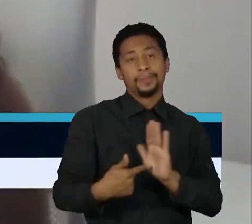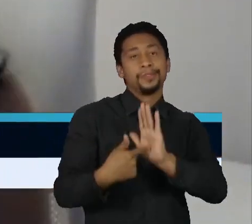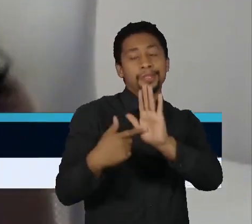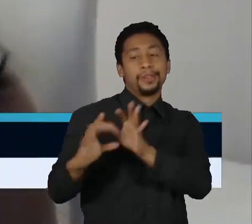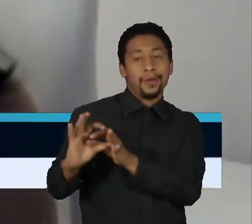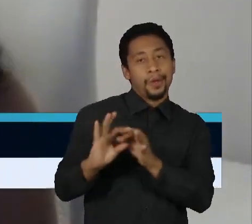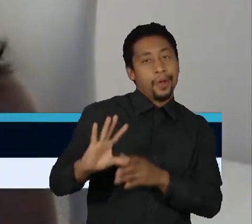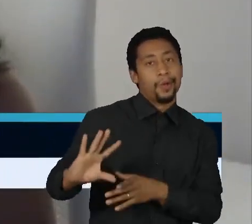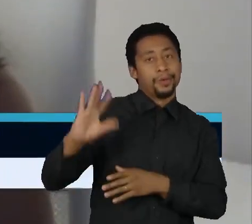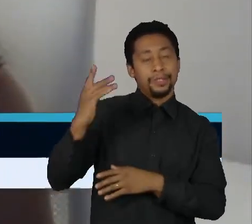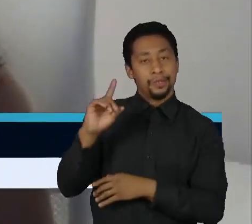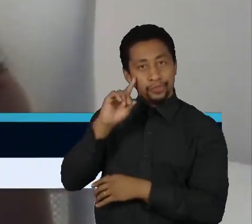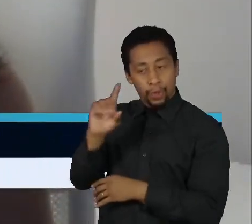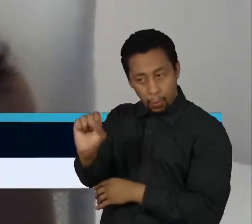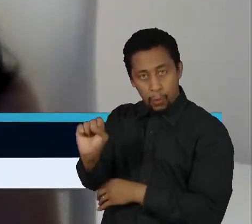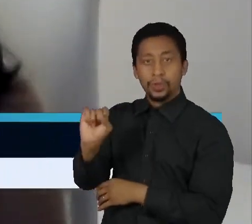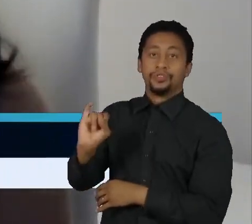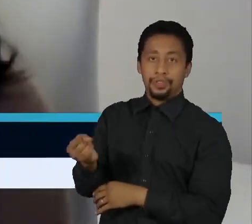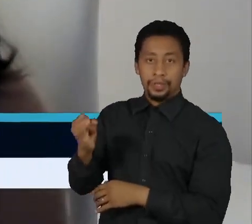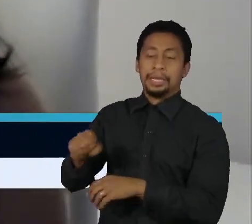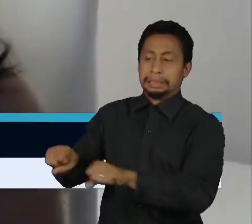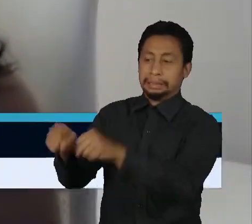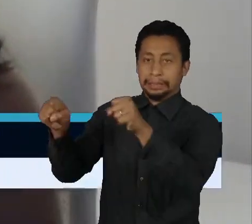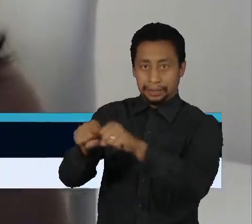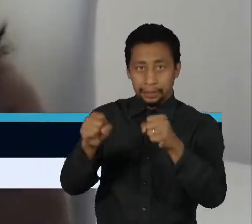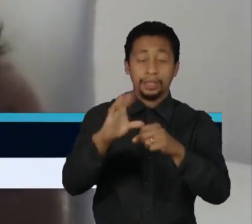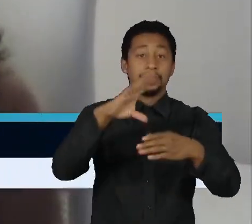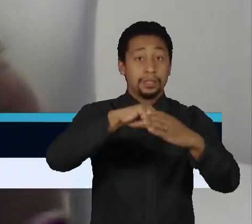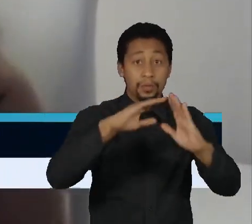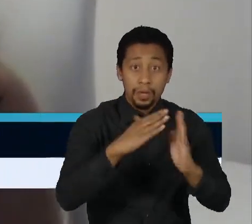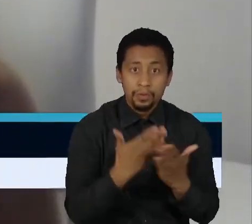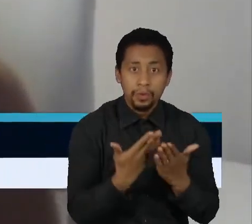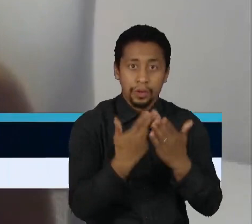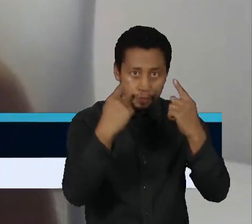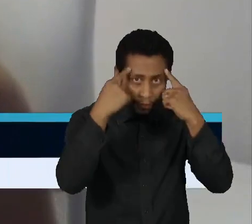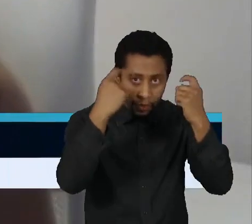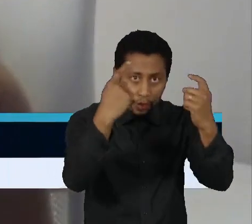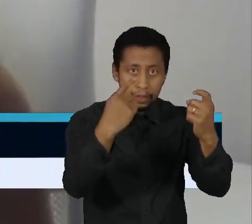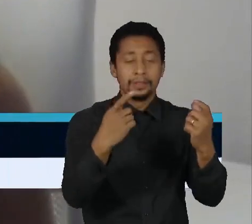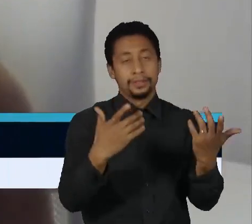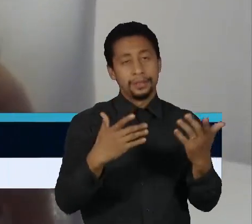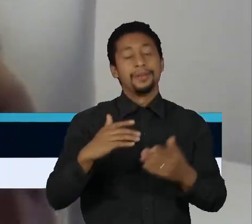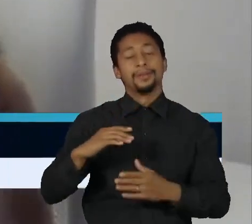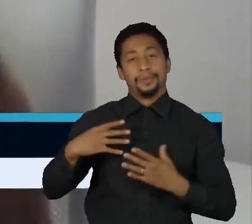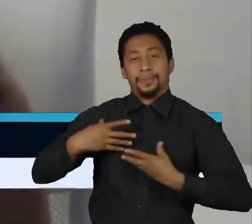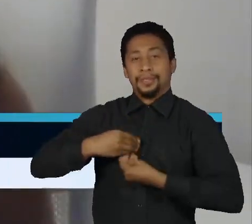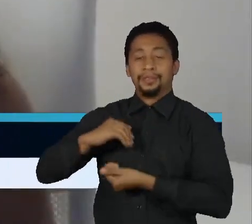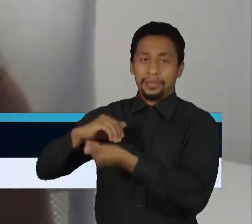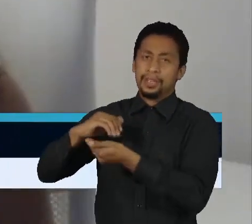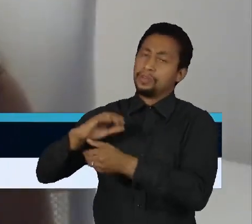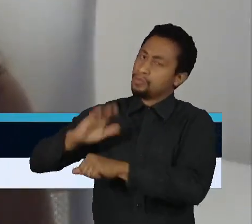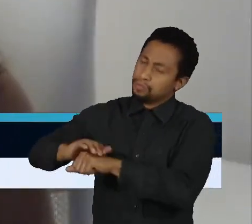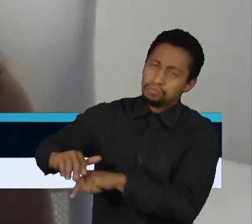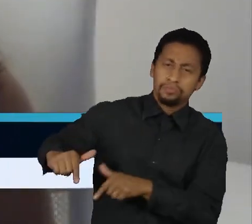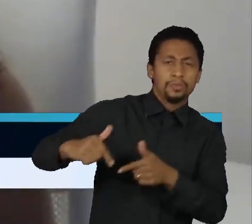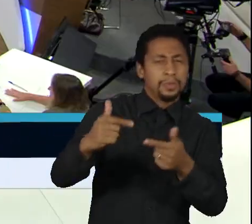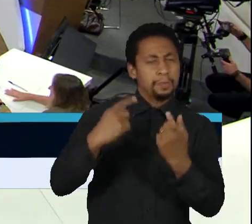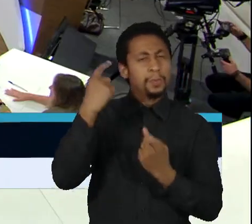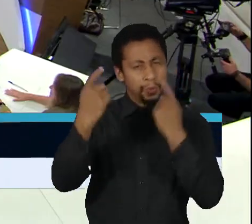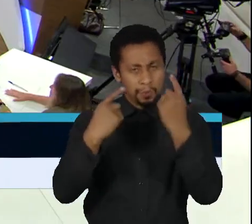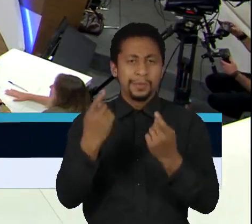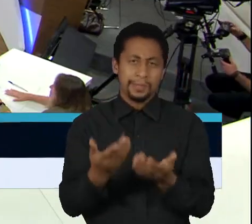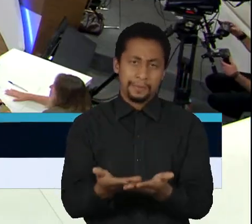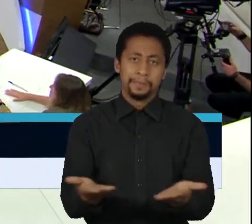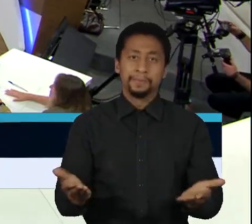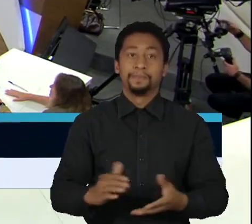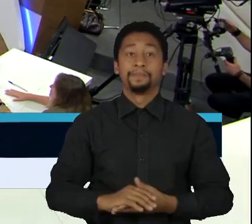recentes de 8 de janeiro, de violência nas escolas, aí ministros do STF já se manifestaram com grande preocupação sobre esse assunto.